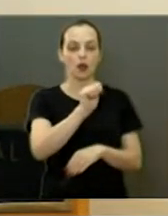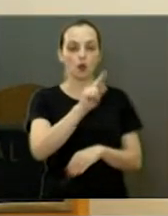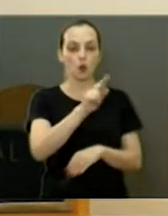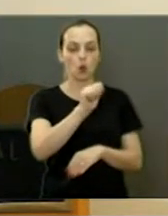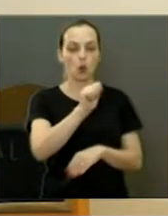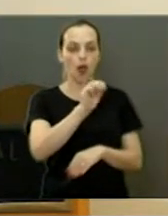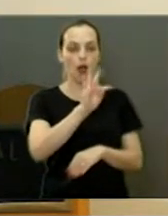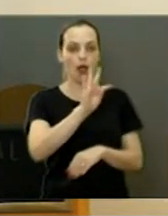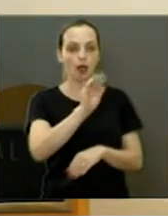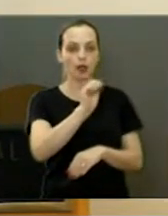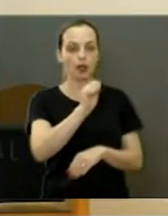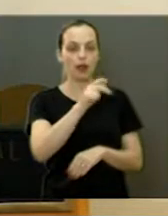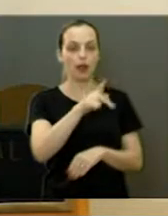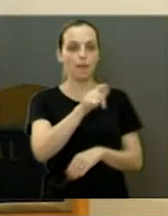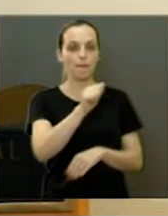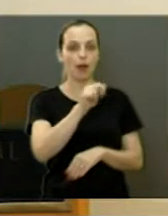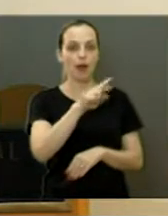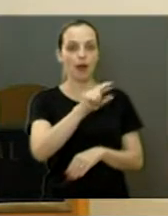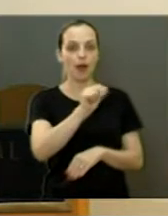Estive essa semana, ontem,